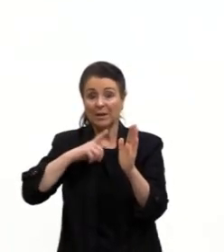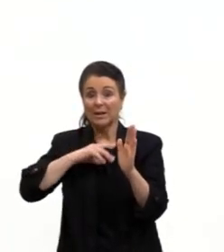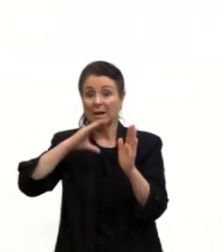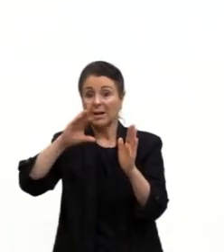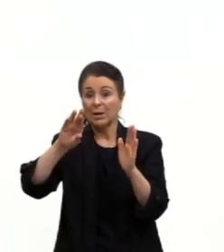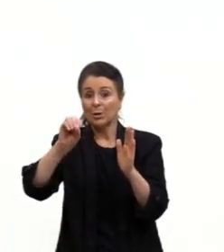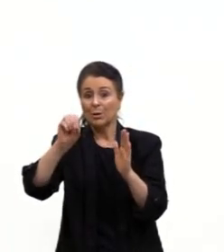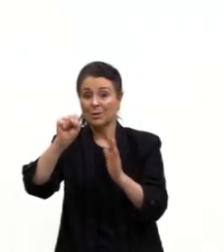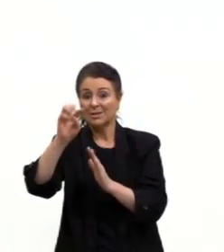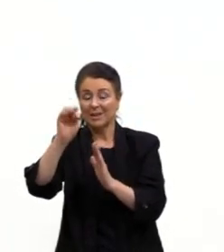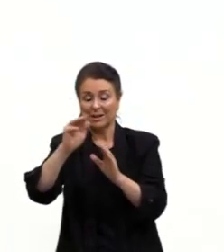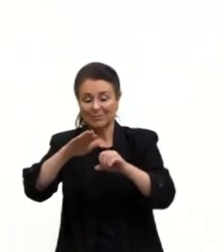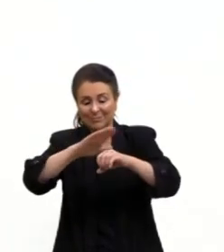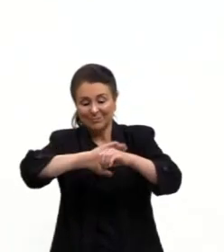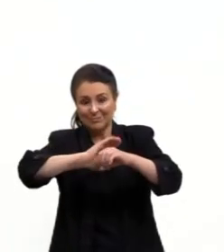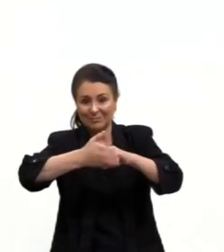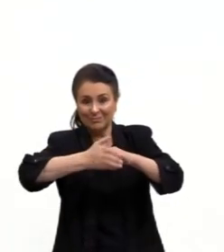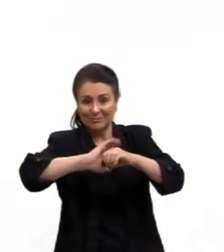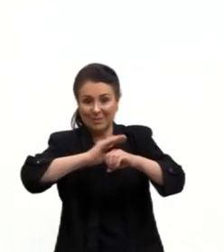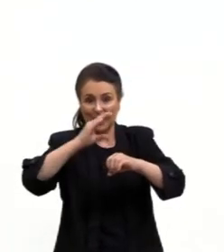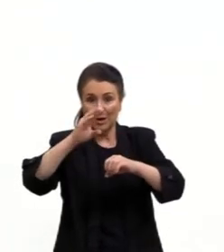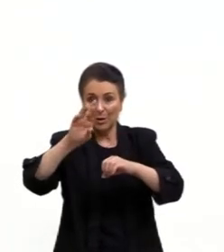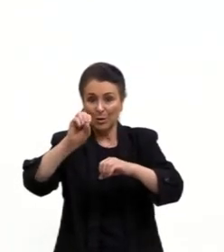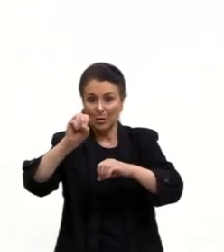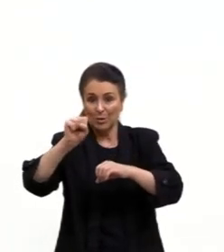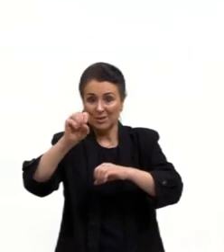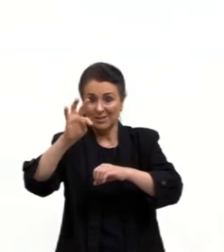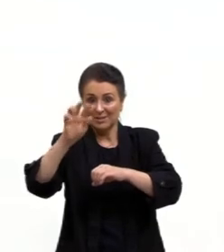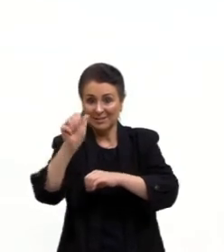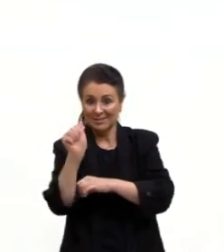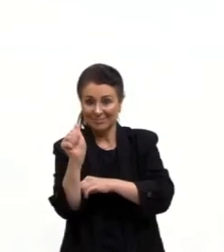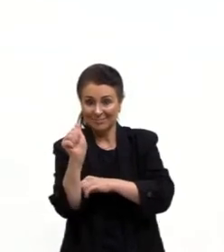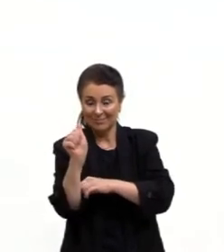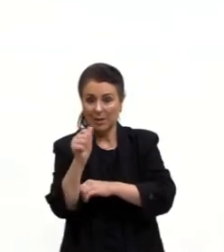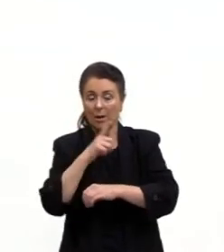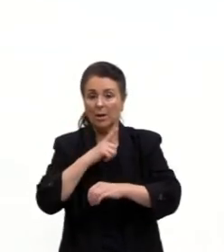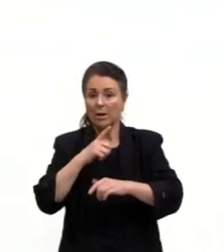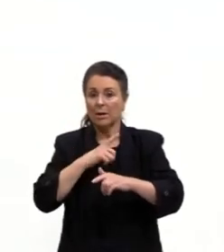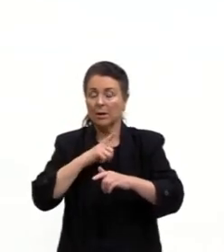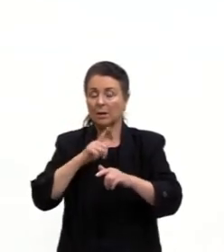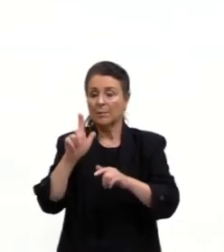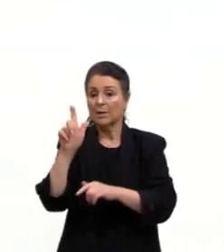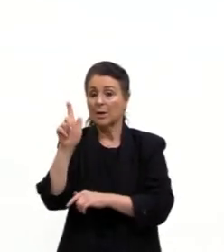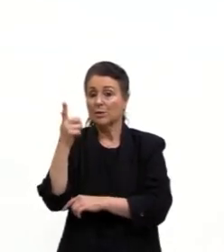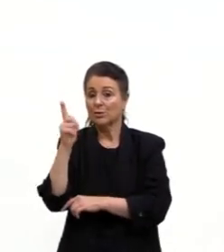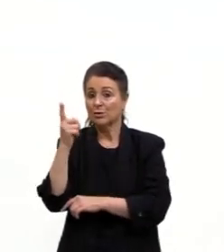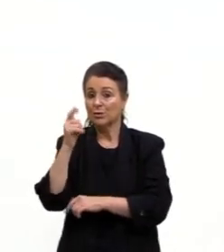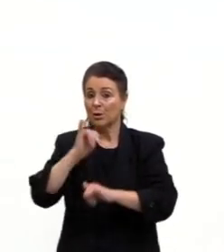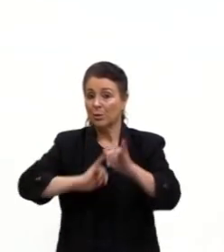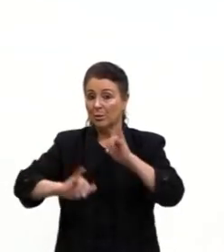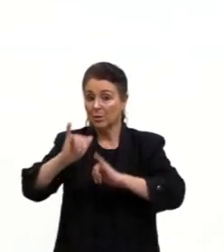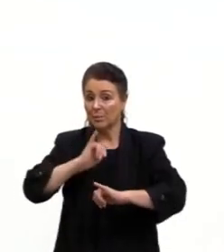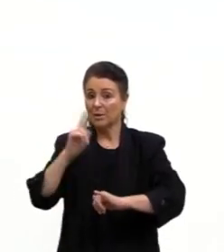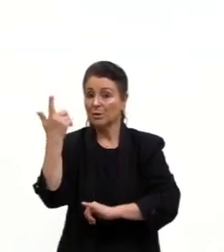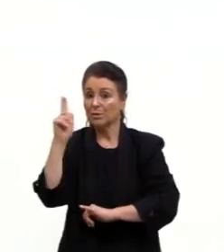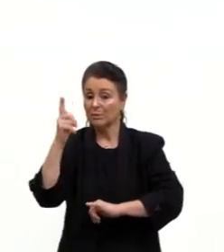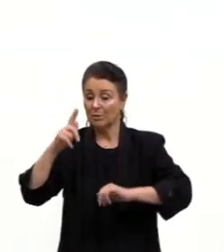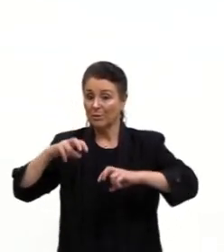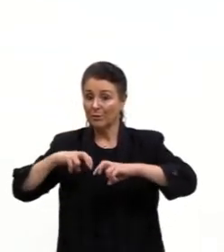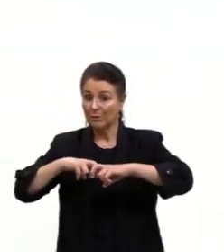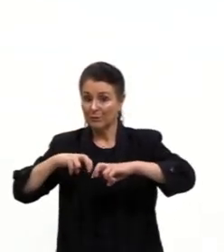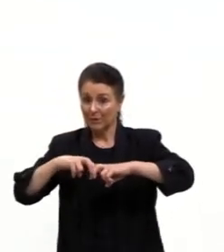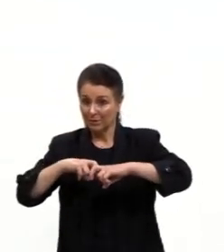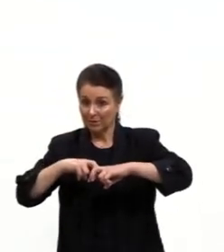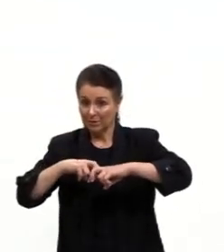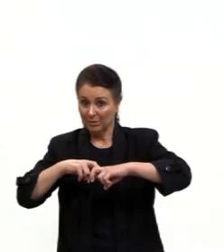bem dividido em relação a isso. Aí nós vamos ter a divisão geoquímica e a divisão geofísica, tá, geofísica,